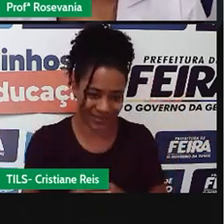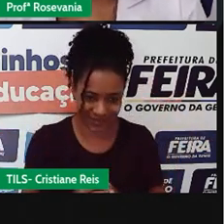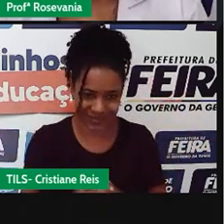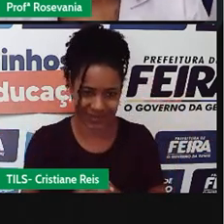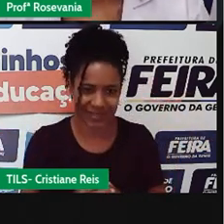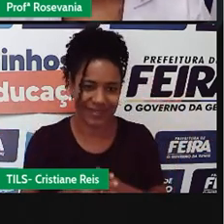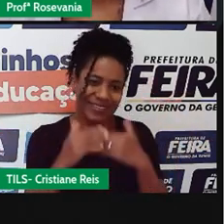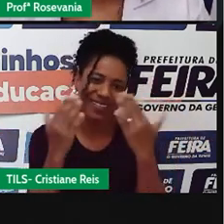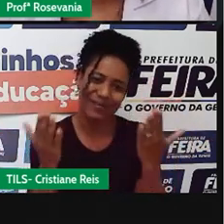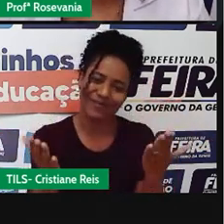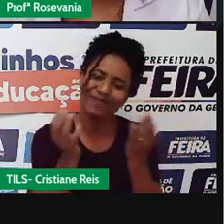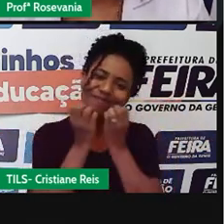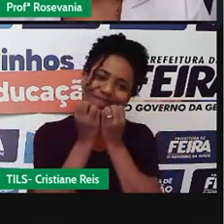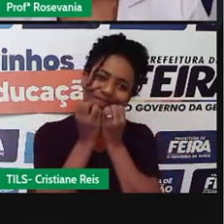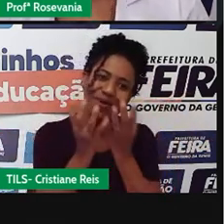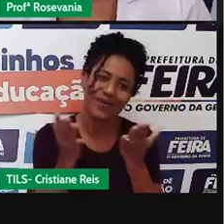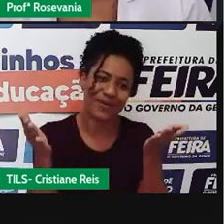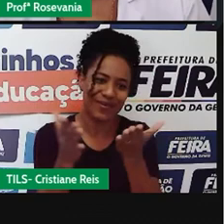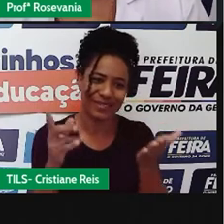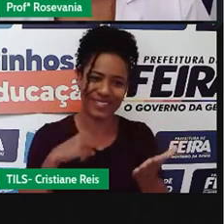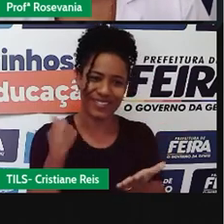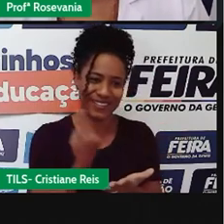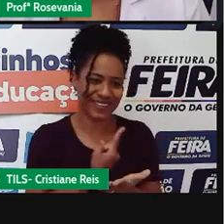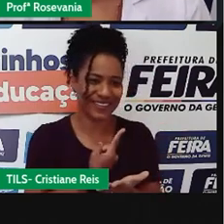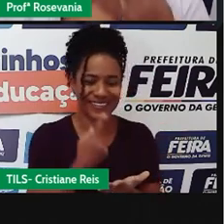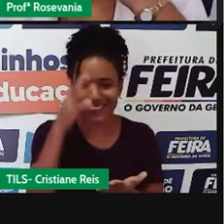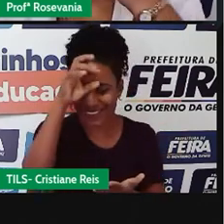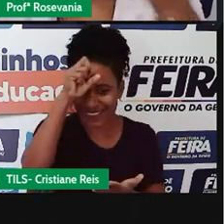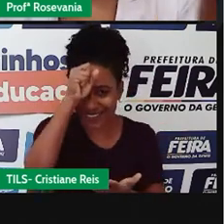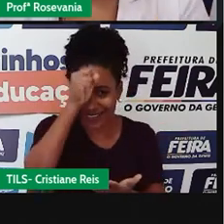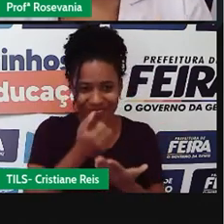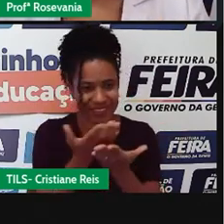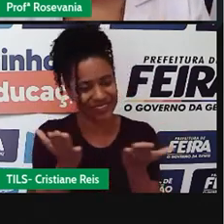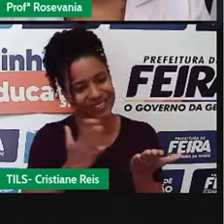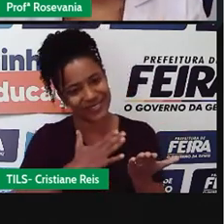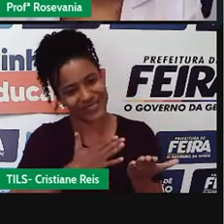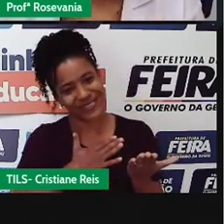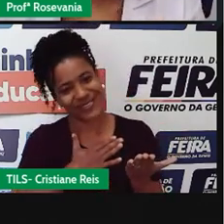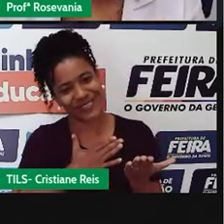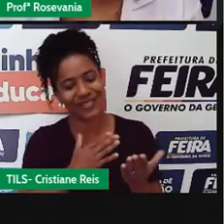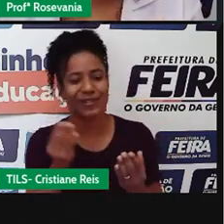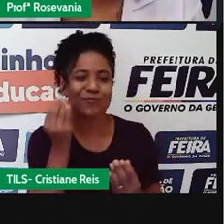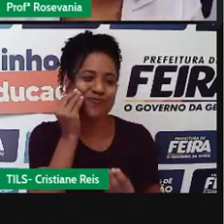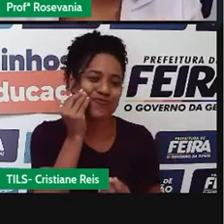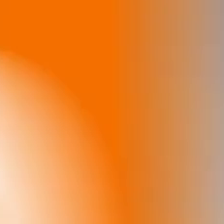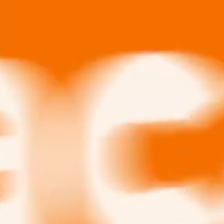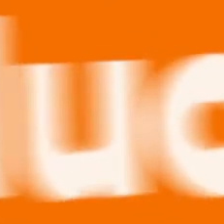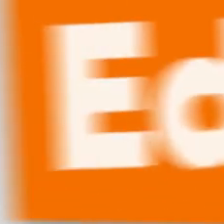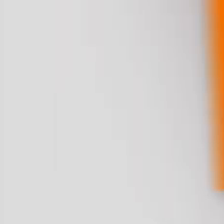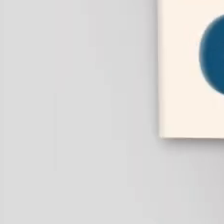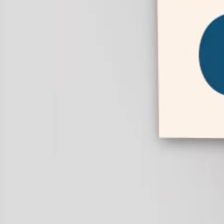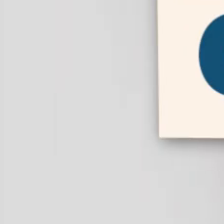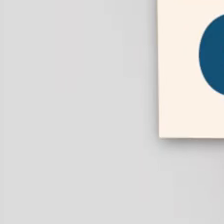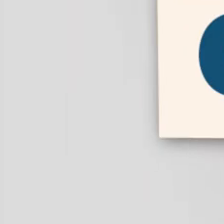Bom, gente, essa foi a nossa aula de hoje, espero que vocês tenham gostado, né, um beijo e até a nossa próxima aula.